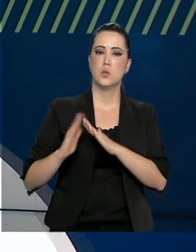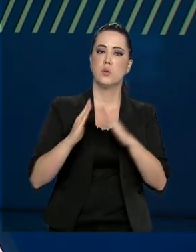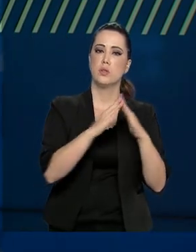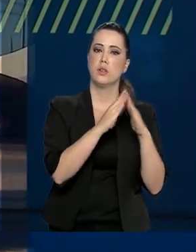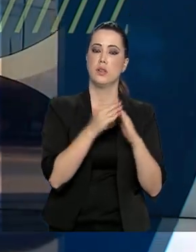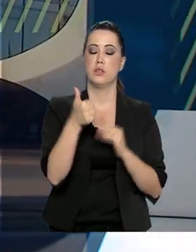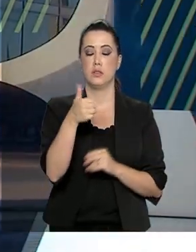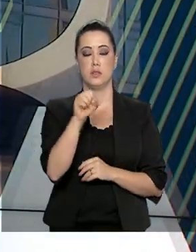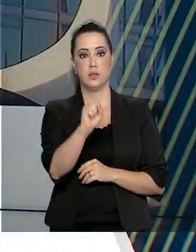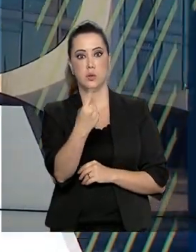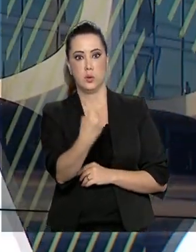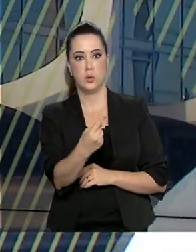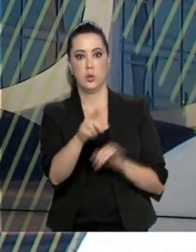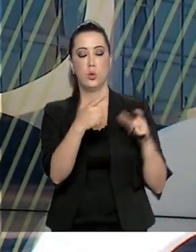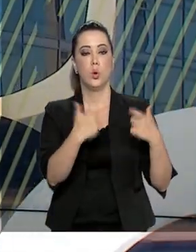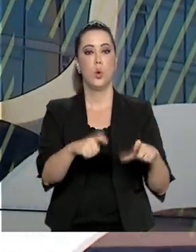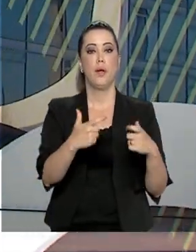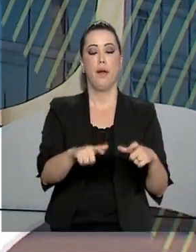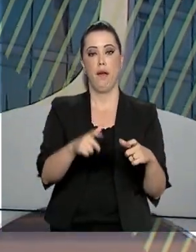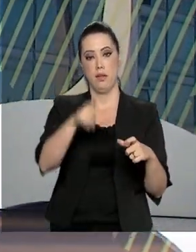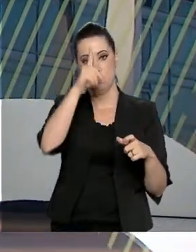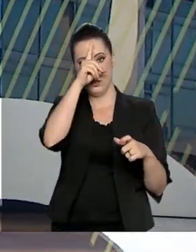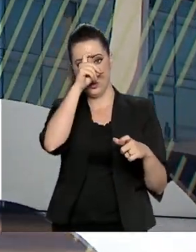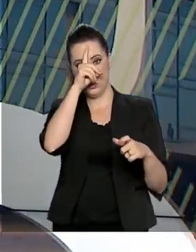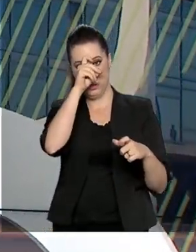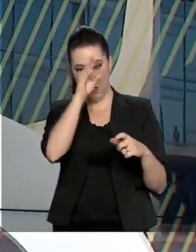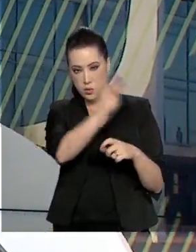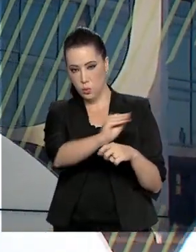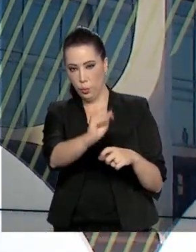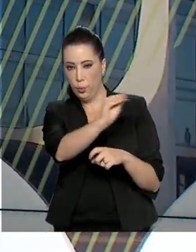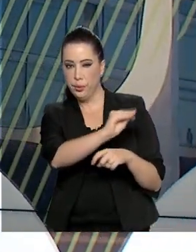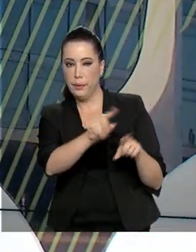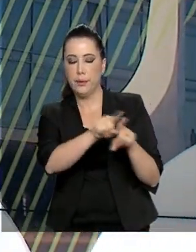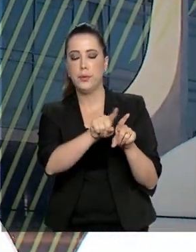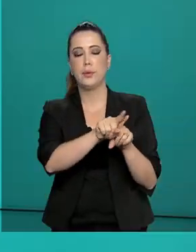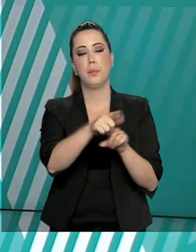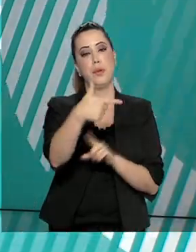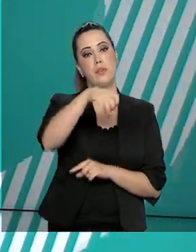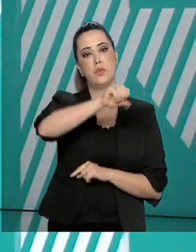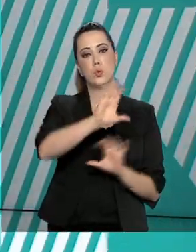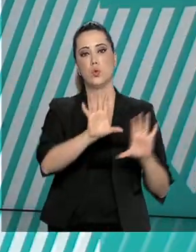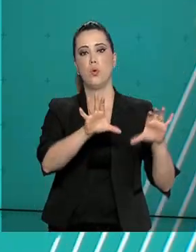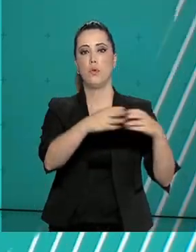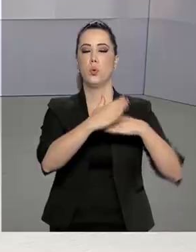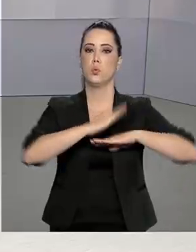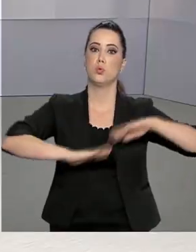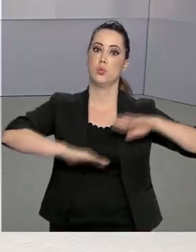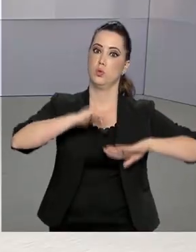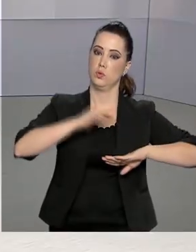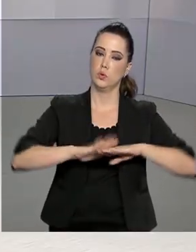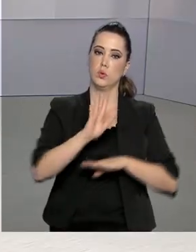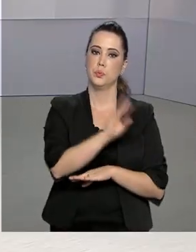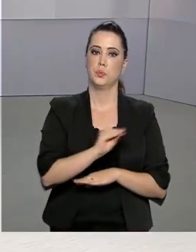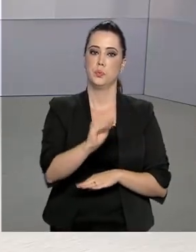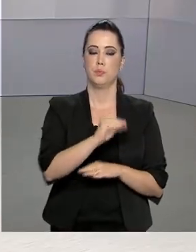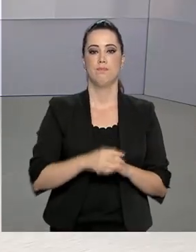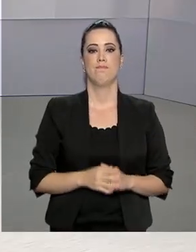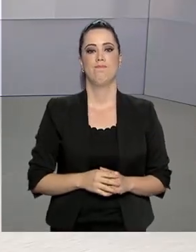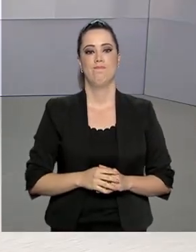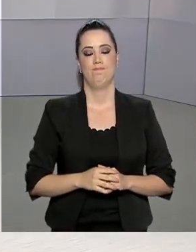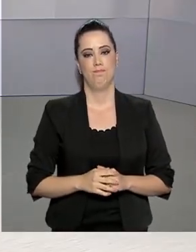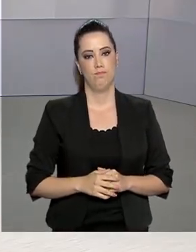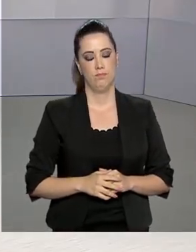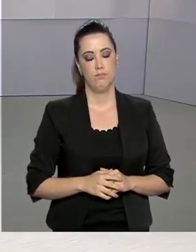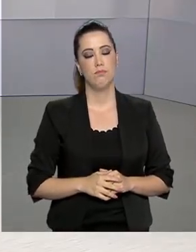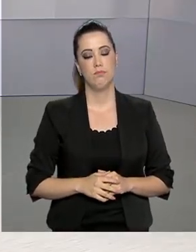leitos de saúde mental em hospitais e mais 29 equipes multiprofissionais. Mais um